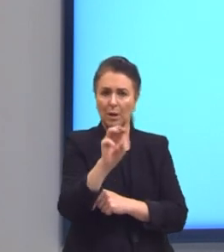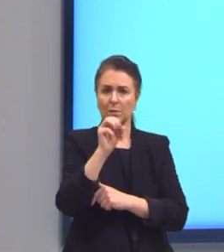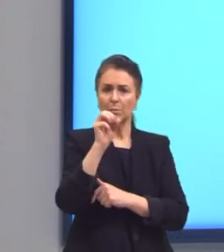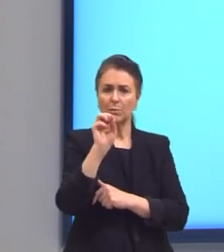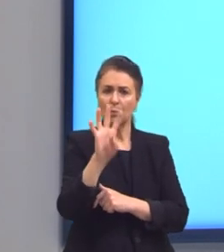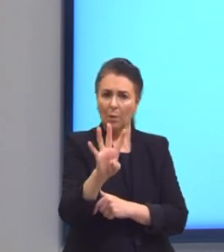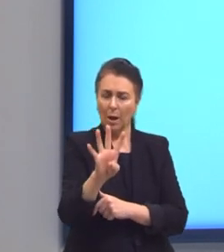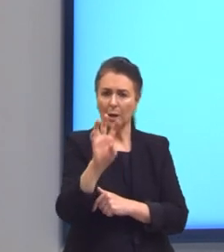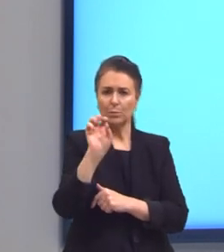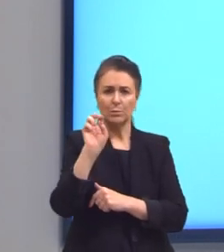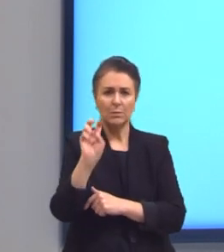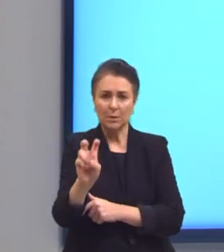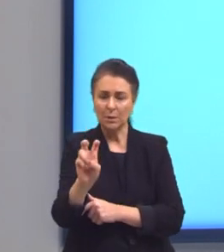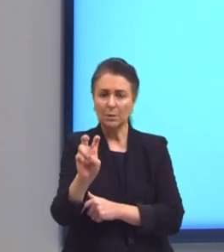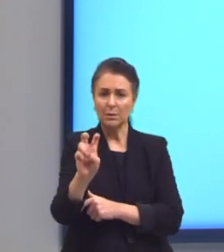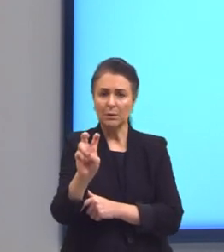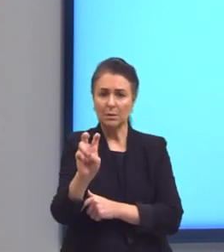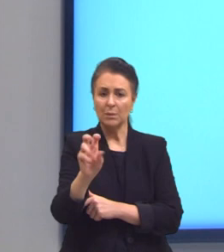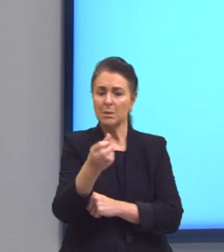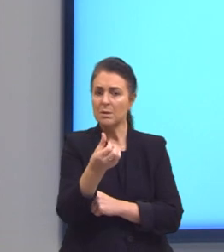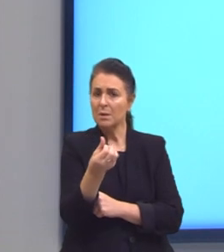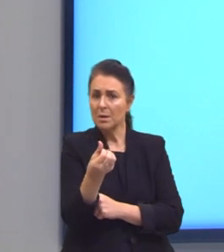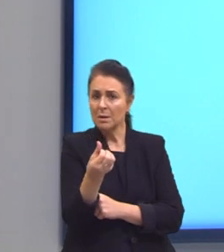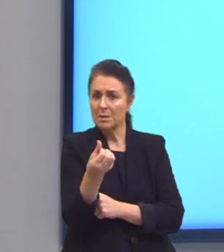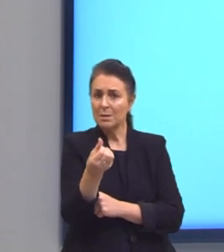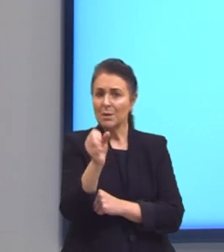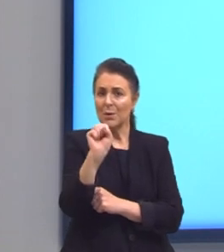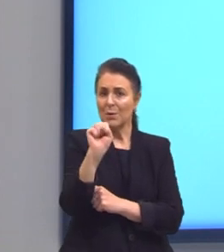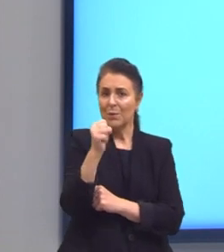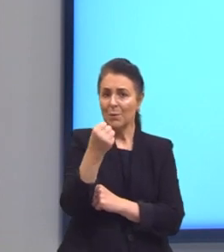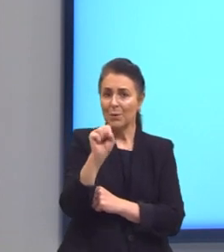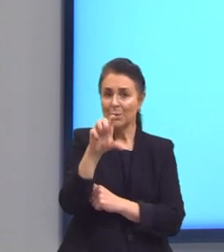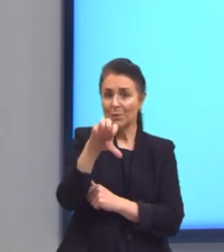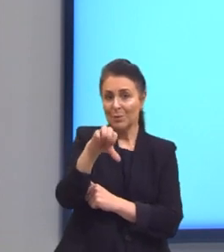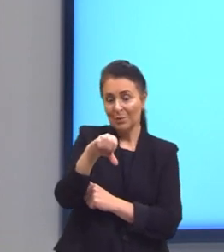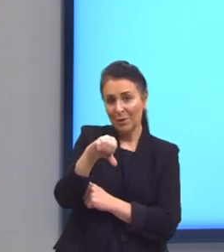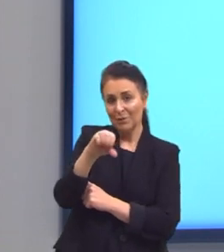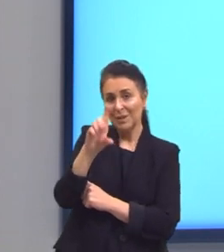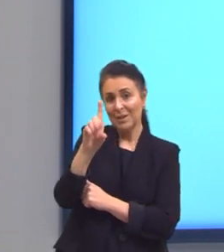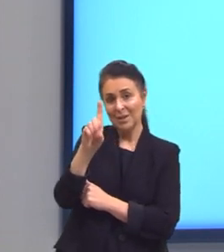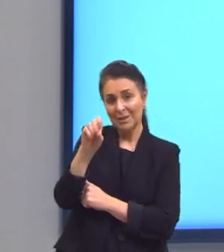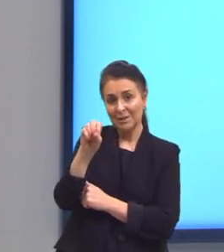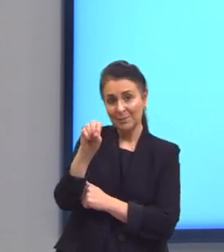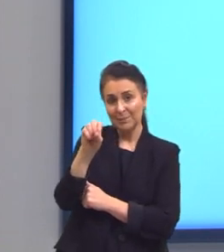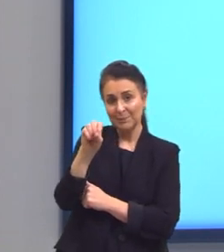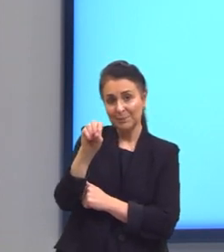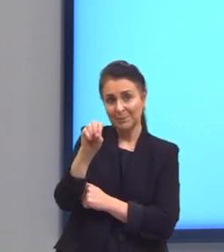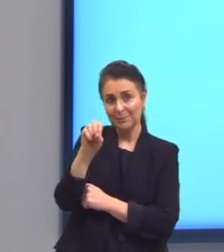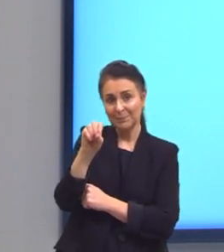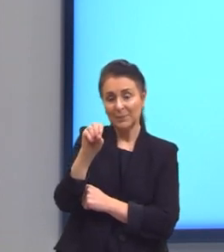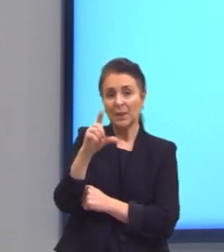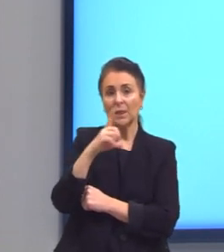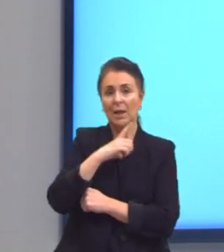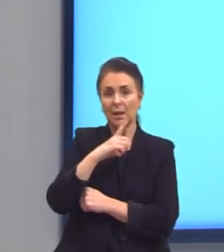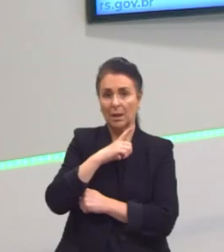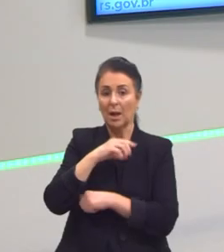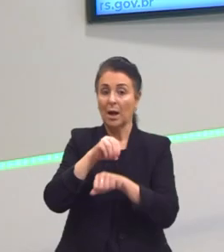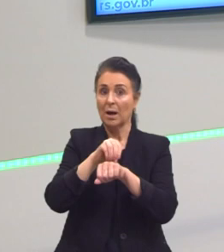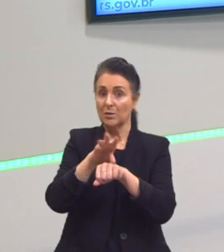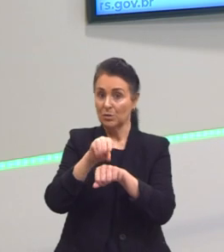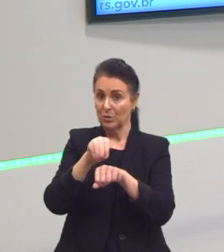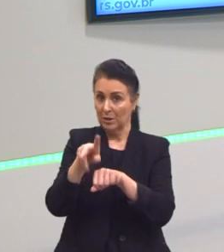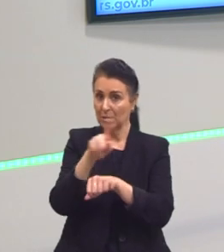por 4, 5, 6, 8, 9 e 10. Tem essas dicas,